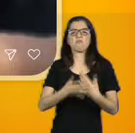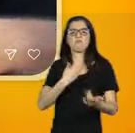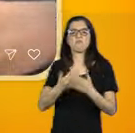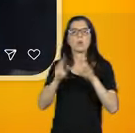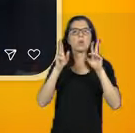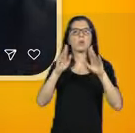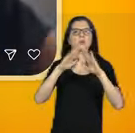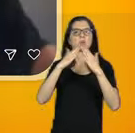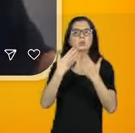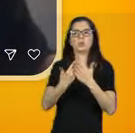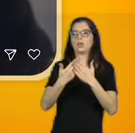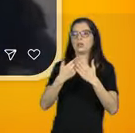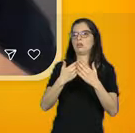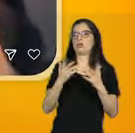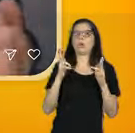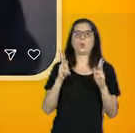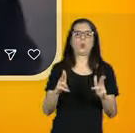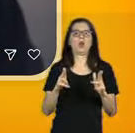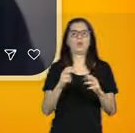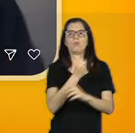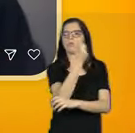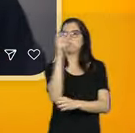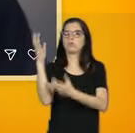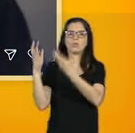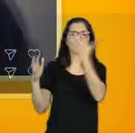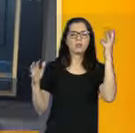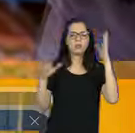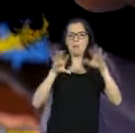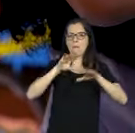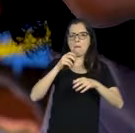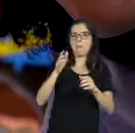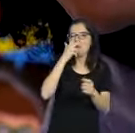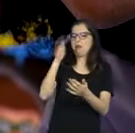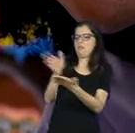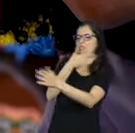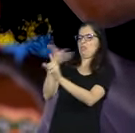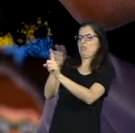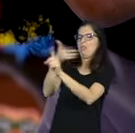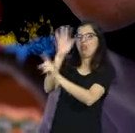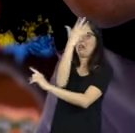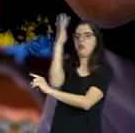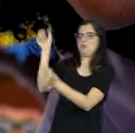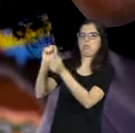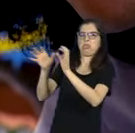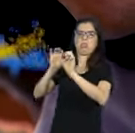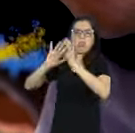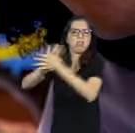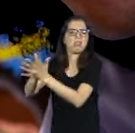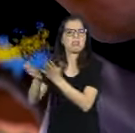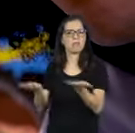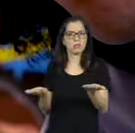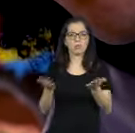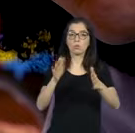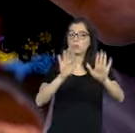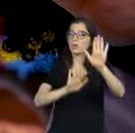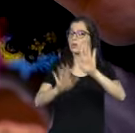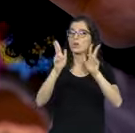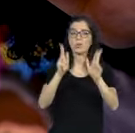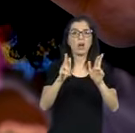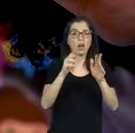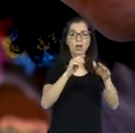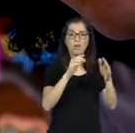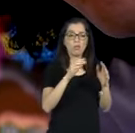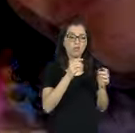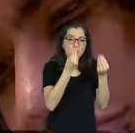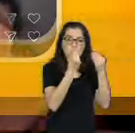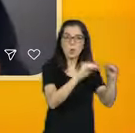escola, na frente de um monte de gente, eu acho que você deve publicar. Agora, se você acha que aquilo que você tá falando